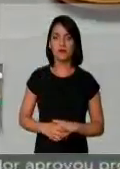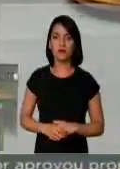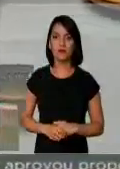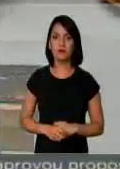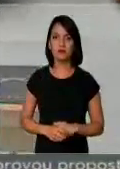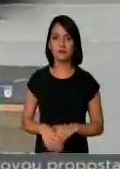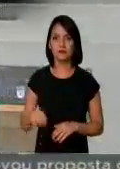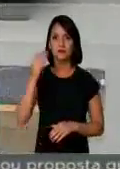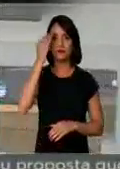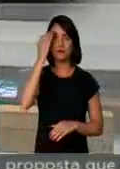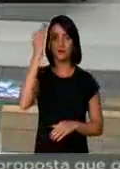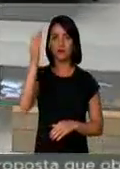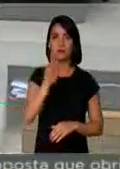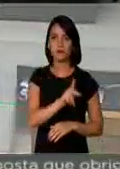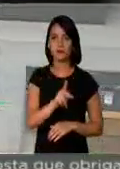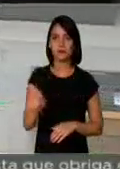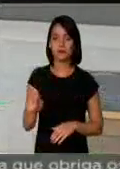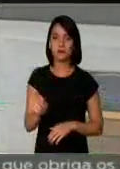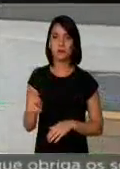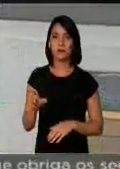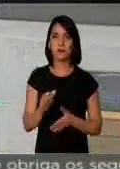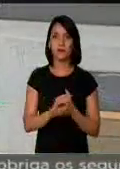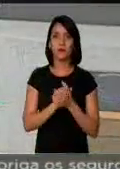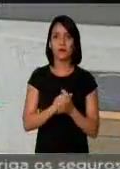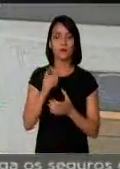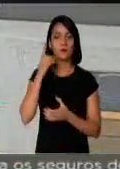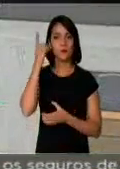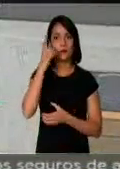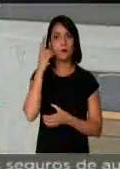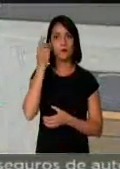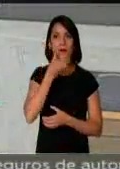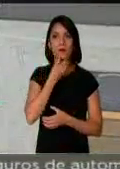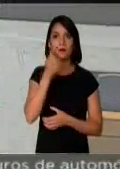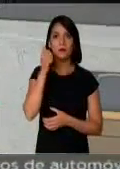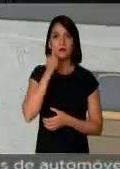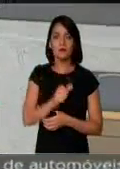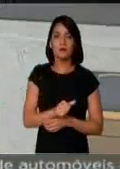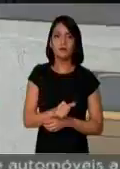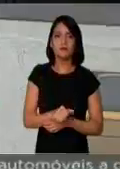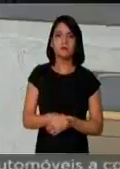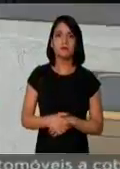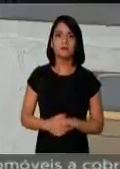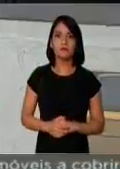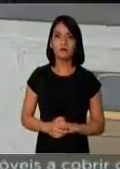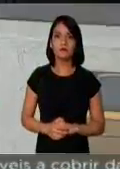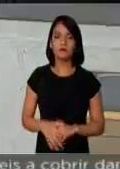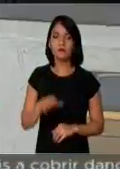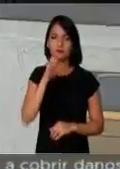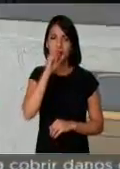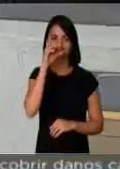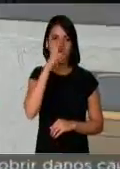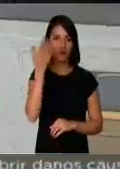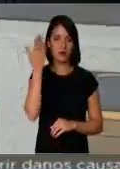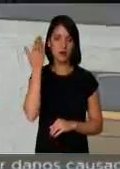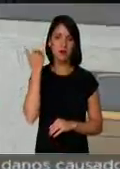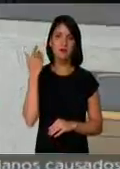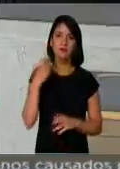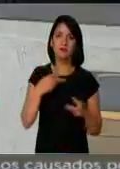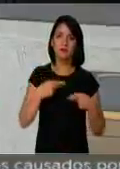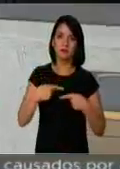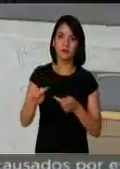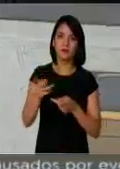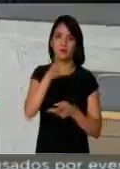Obrigado, senhor presidente, senhoras e senhores deputados. No último final de semana, convite do prefeito Léo de